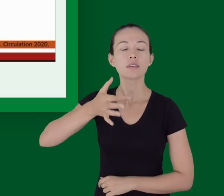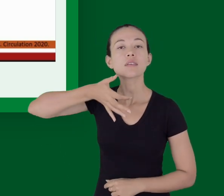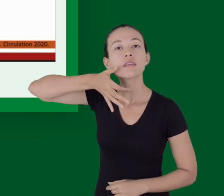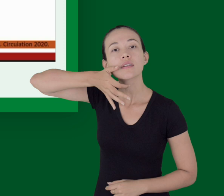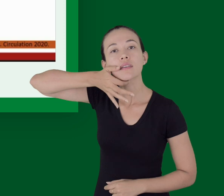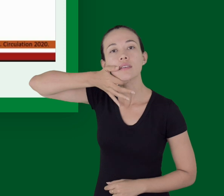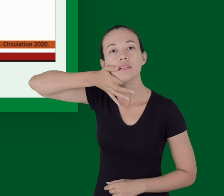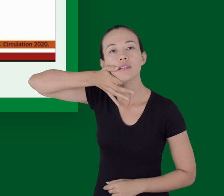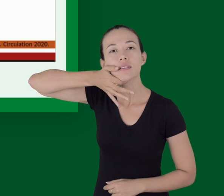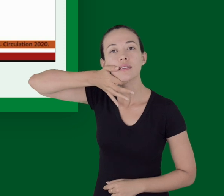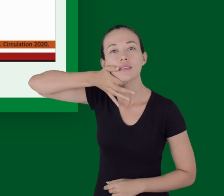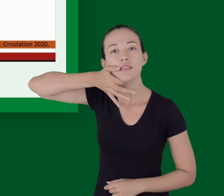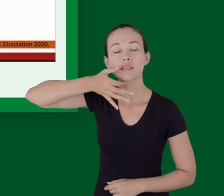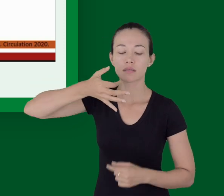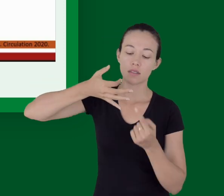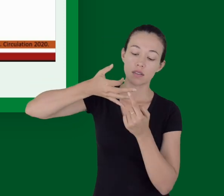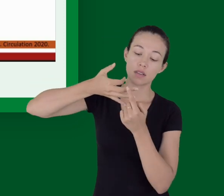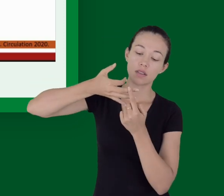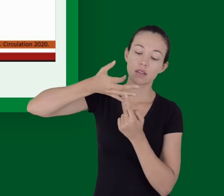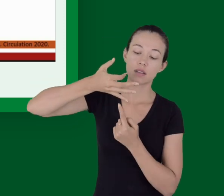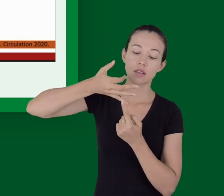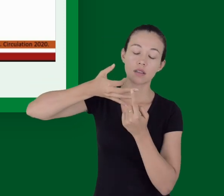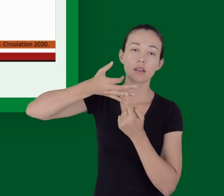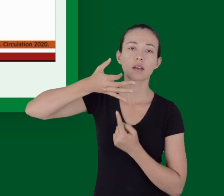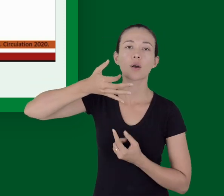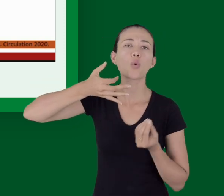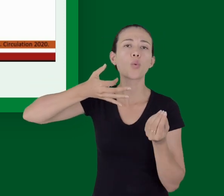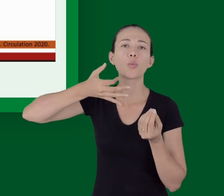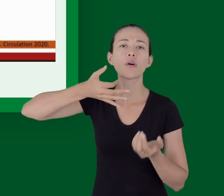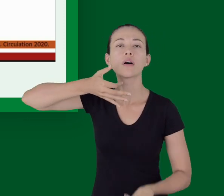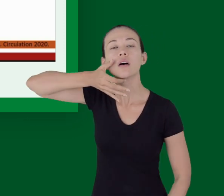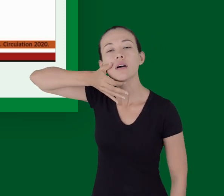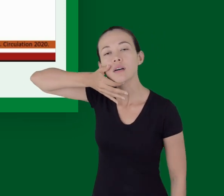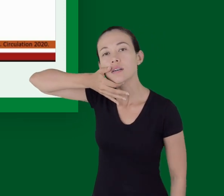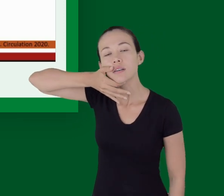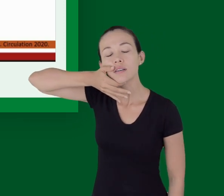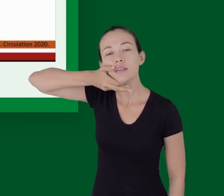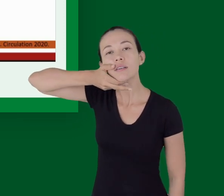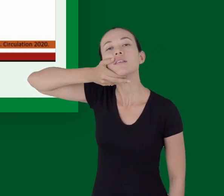importante que não tenha escape entre a máscara e a face do paciente.